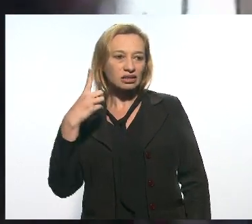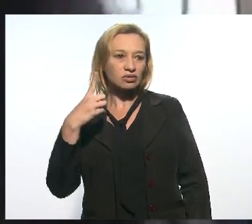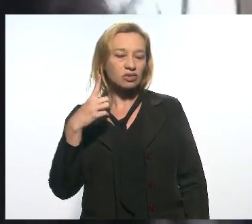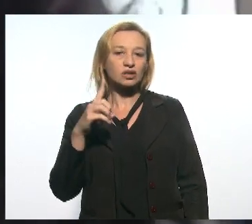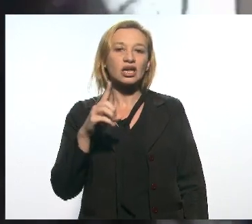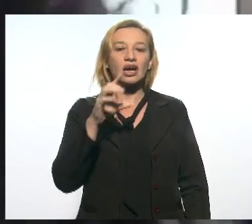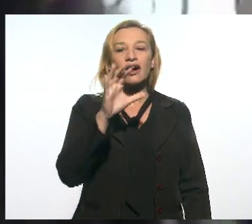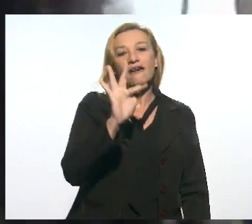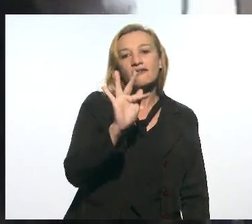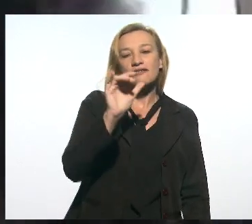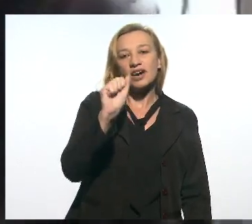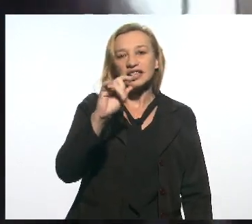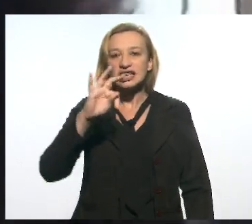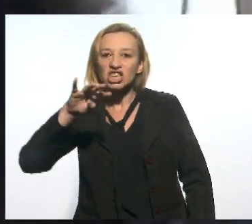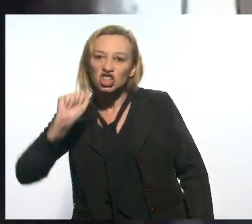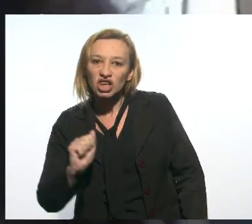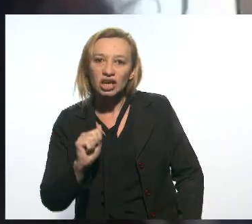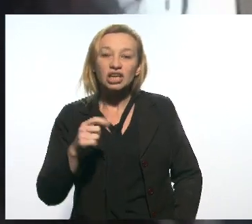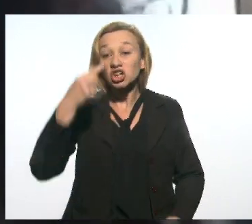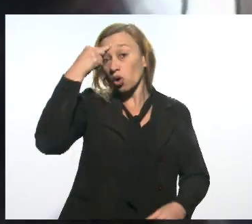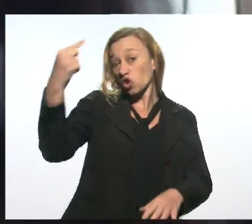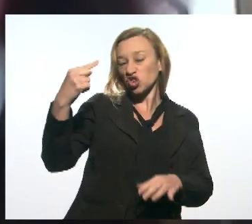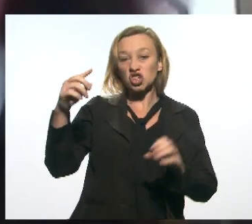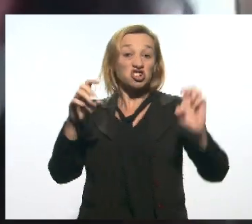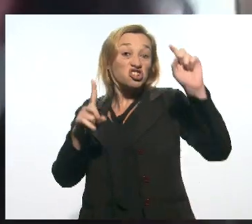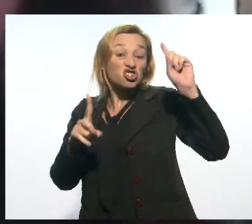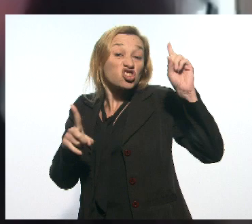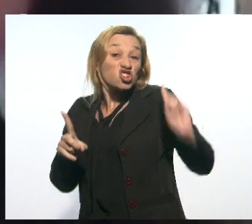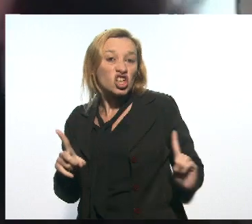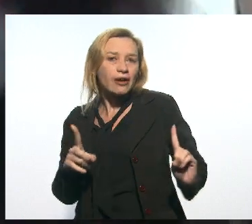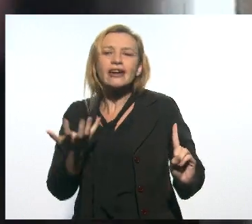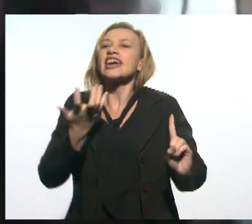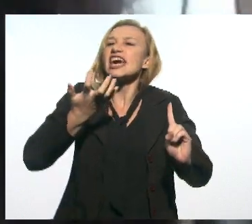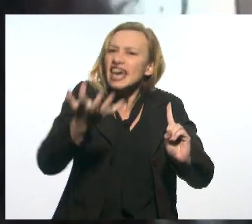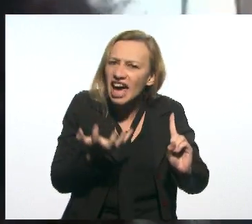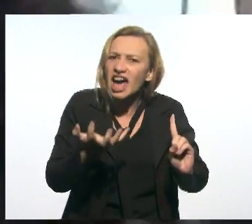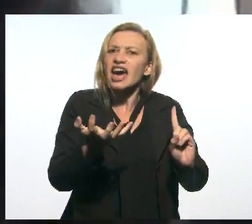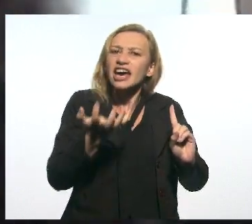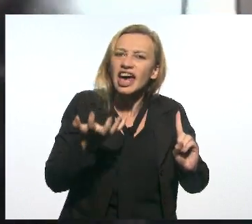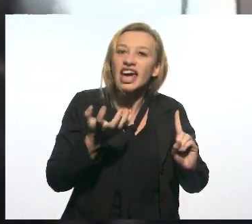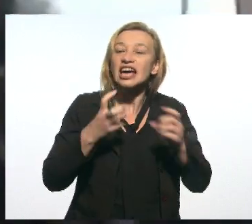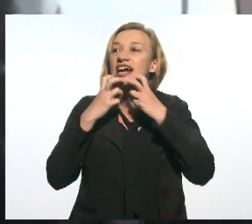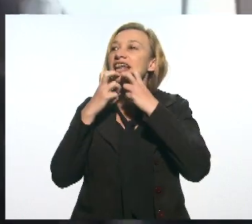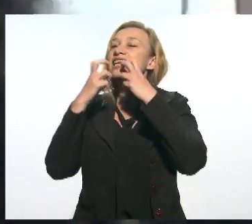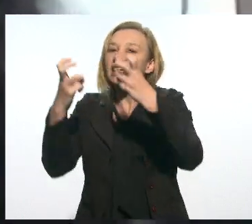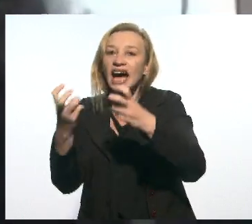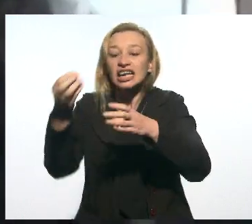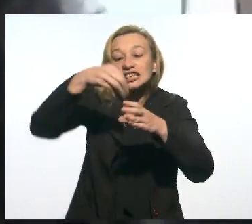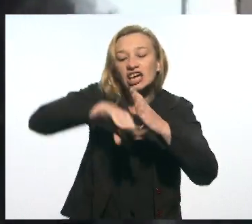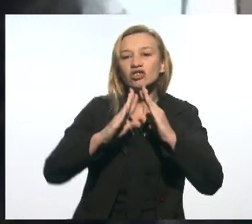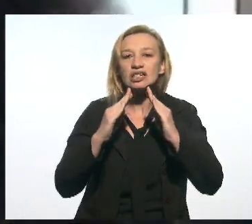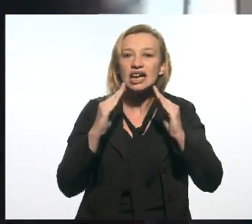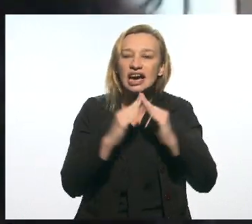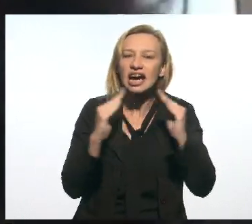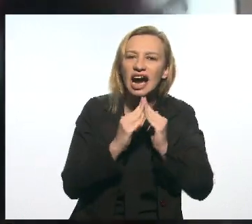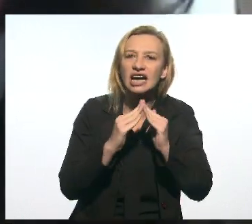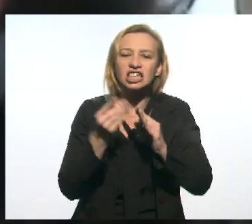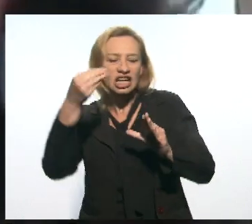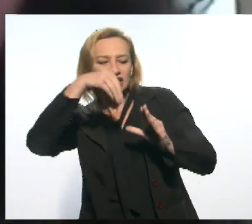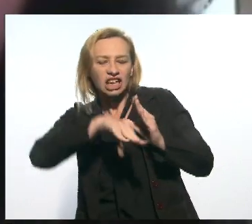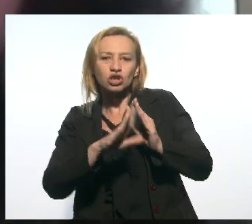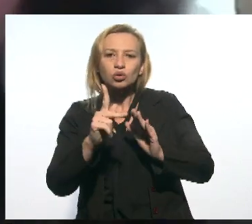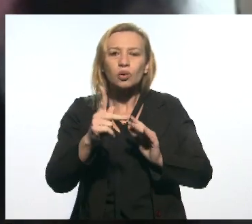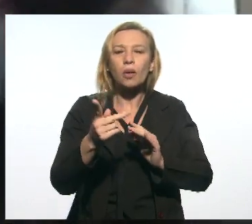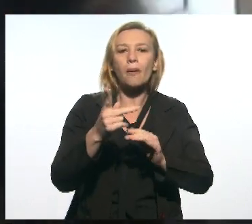ideologias de direita, e que querem, porque querem, gritar dentro dessa casa, dentro desse